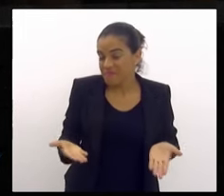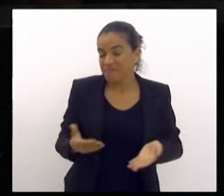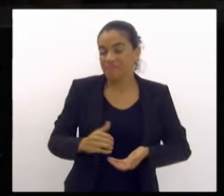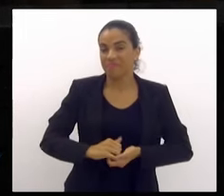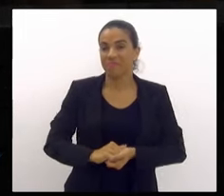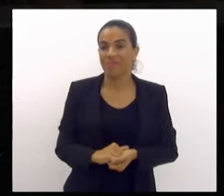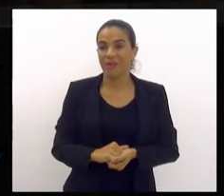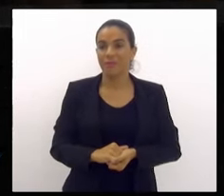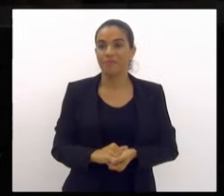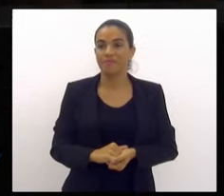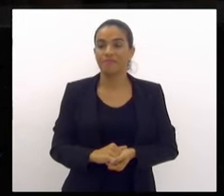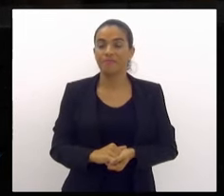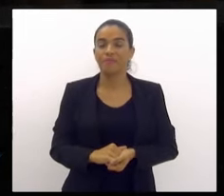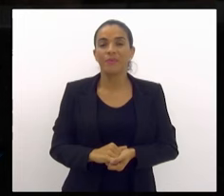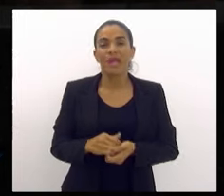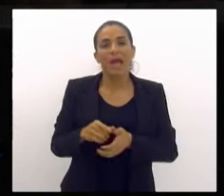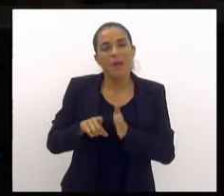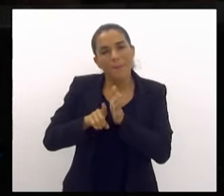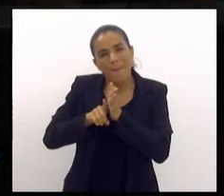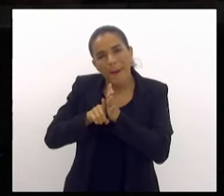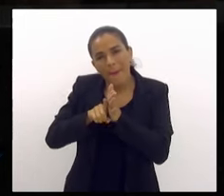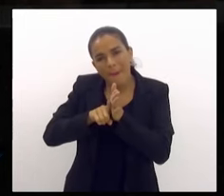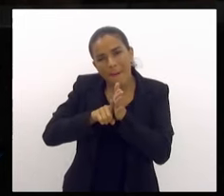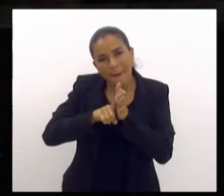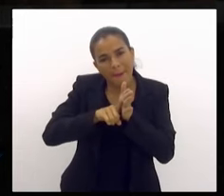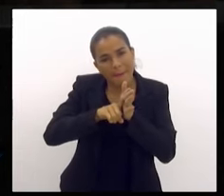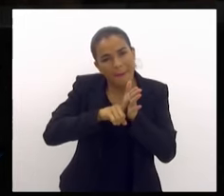Aí, fui buscar nos cadernos